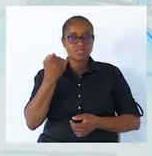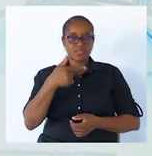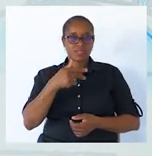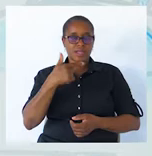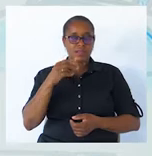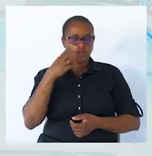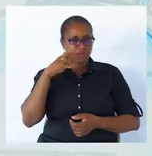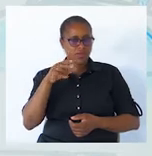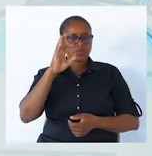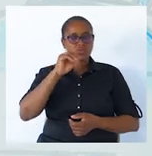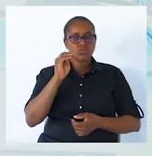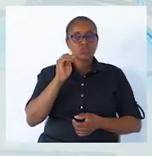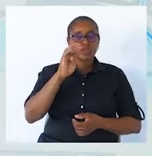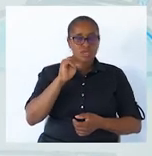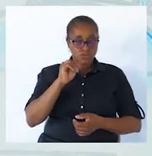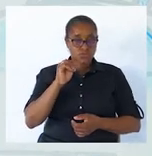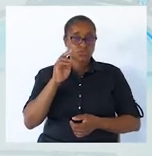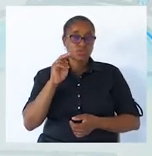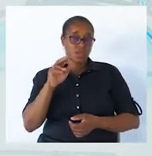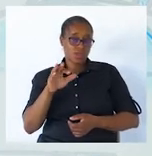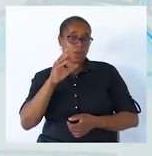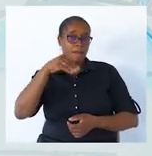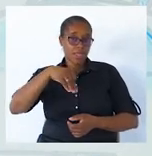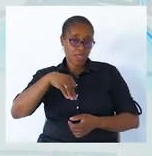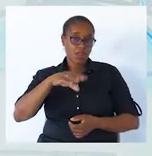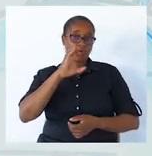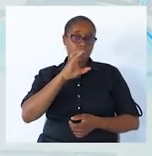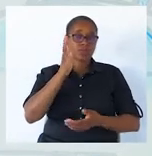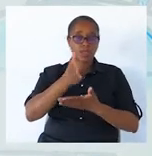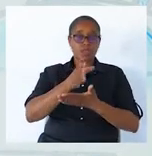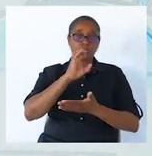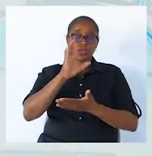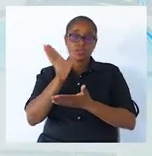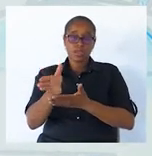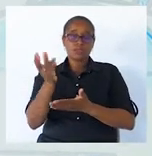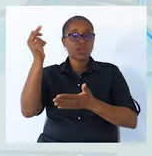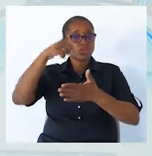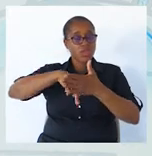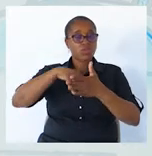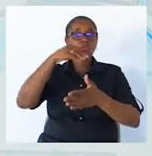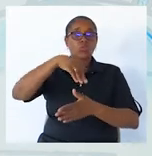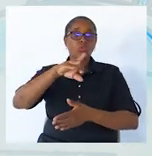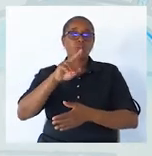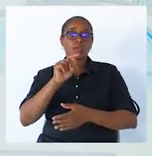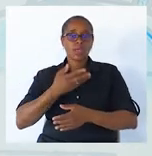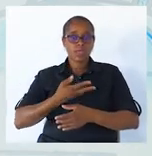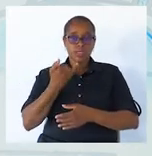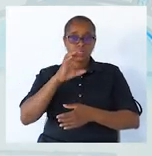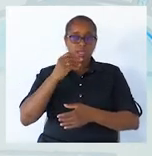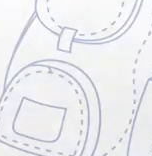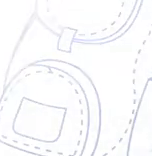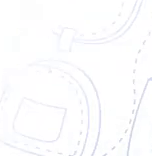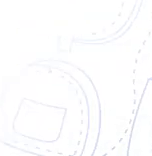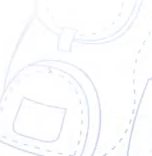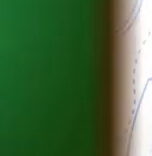o predicado, o complemento direto e o complemento indireto, que se encontram dentro do predicado. Perceberam